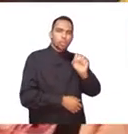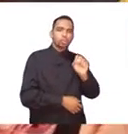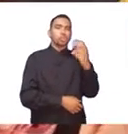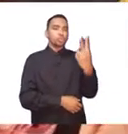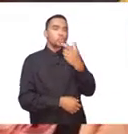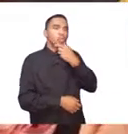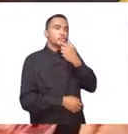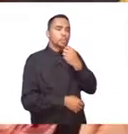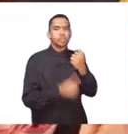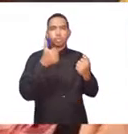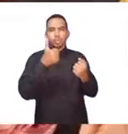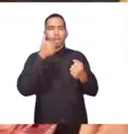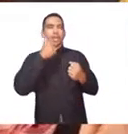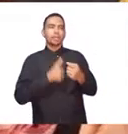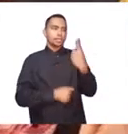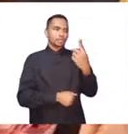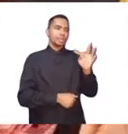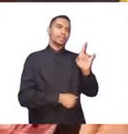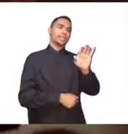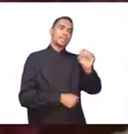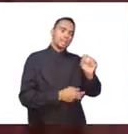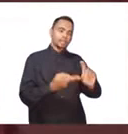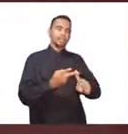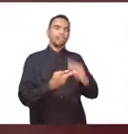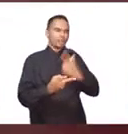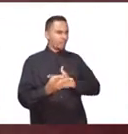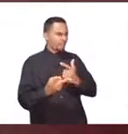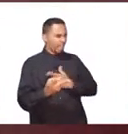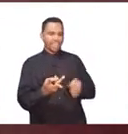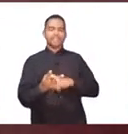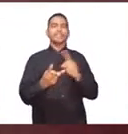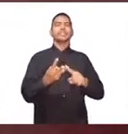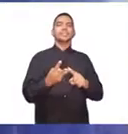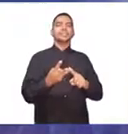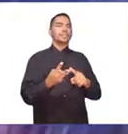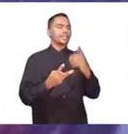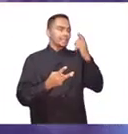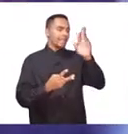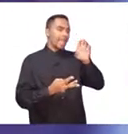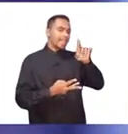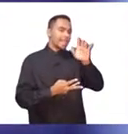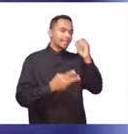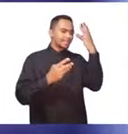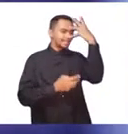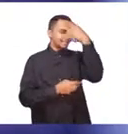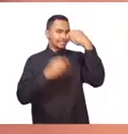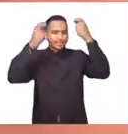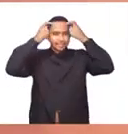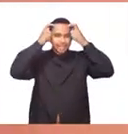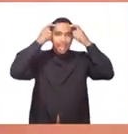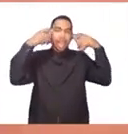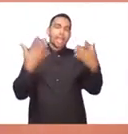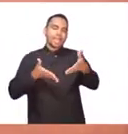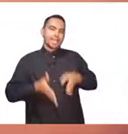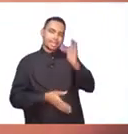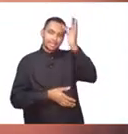Barreto. Ela deu cria a dois meninos e uma menina. São eles, Tiago Tinoco, o menino feio, Renata Tinoco, uma princesa e